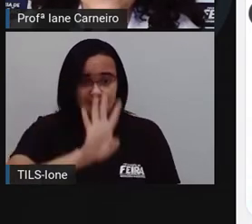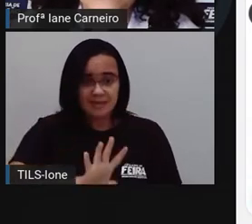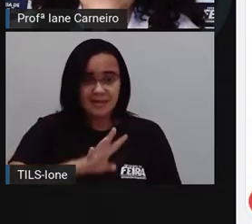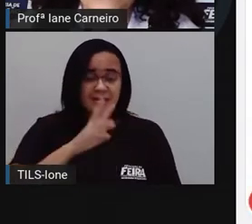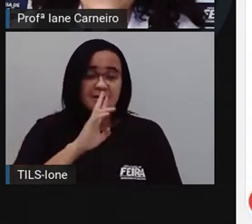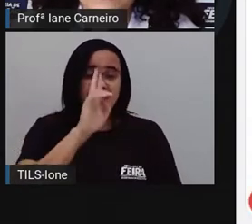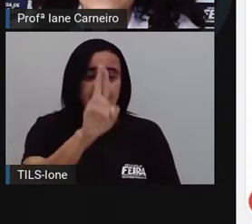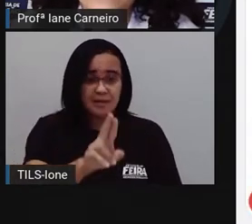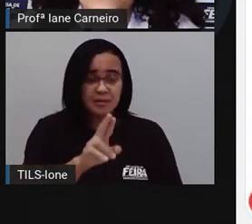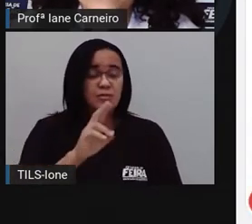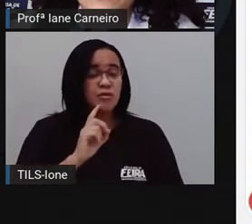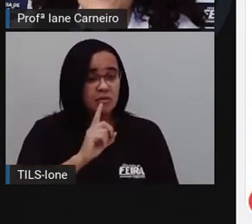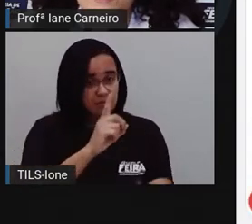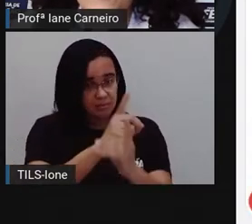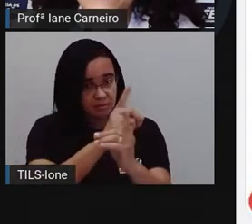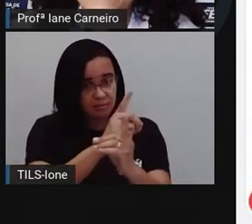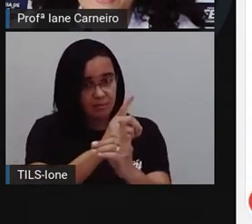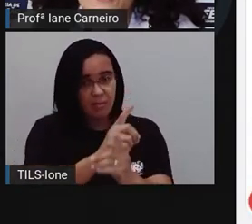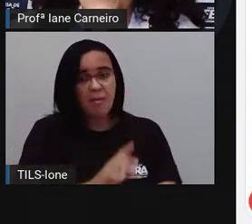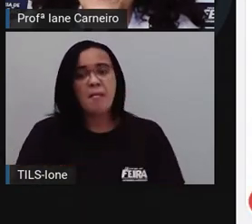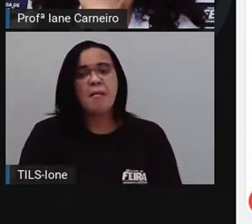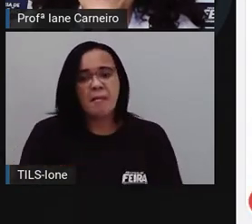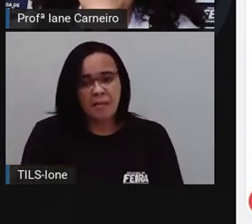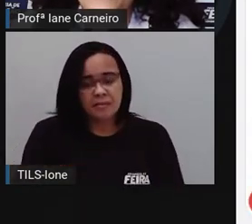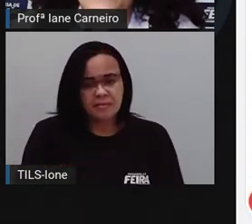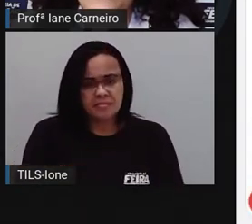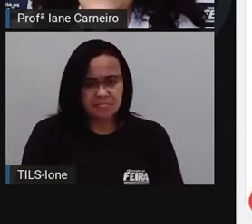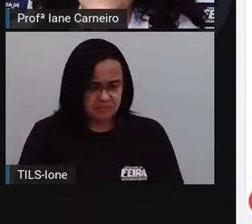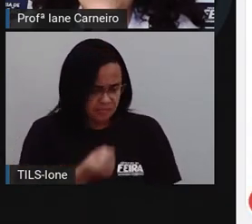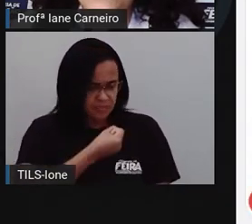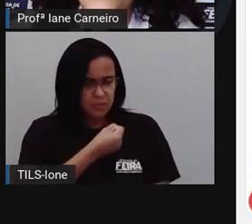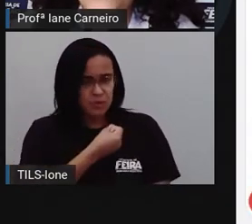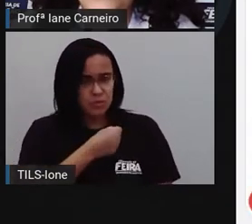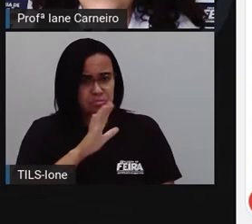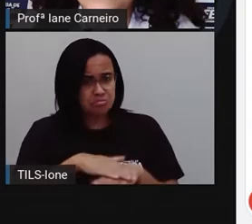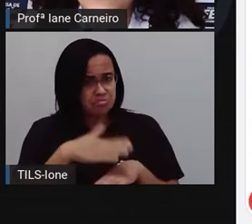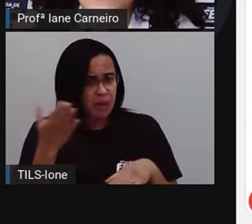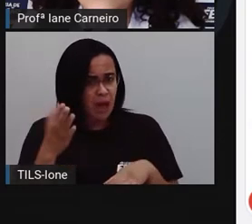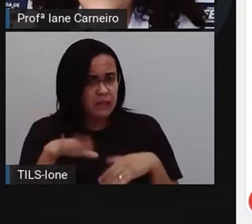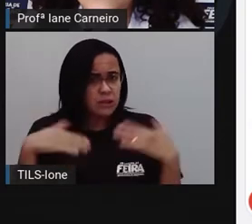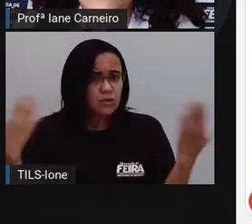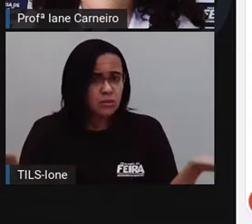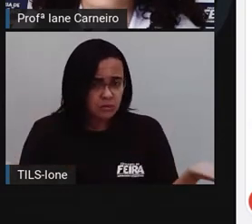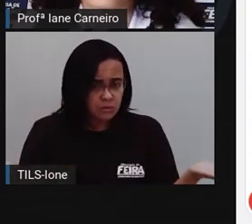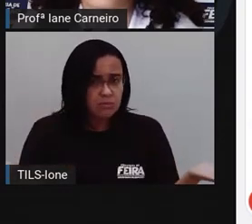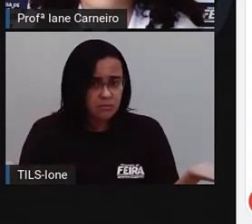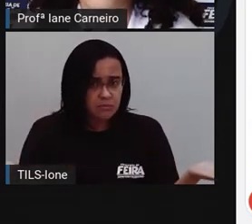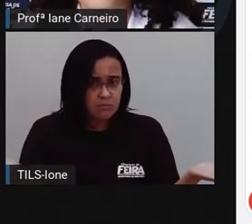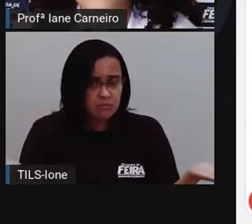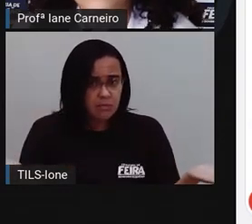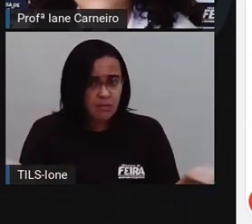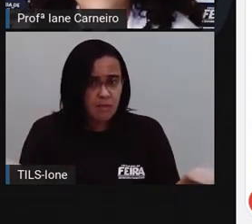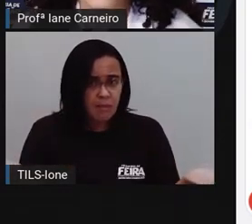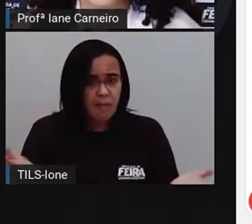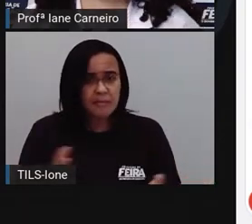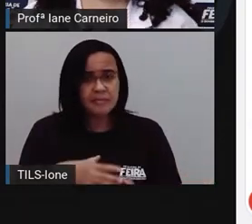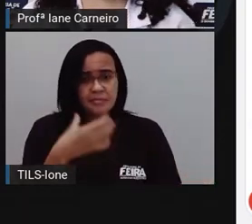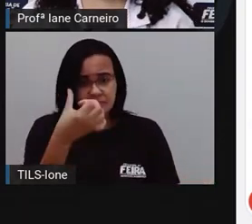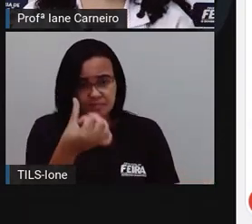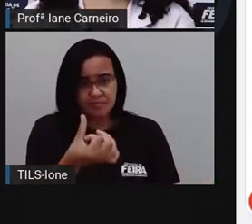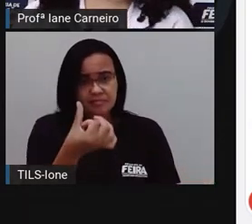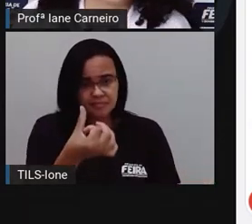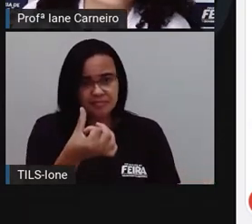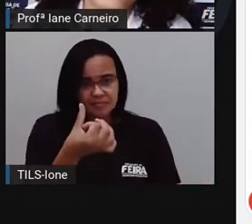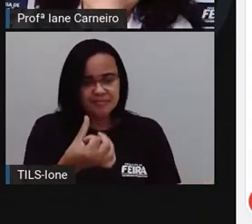resposta. Olha só. Encontra qual o número maior. Ó, dois, dois, seis, dois, um. Então é o? A